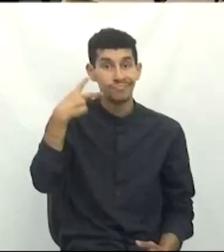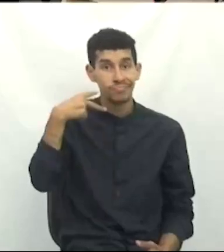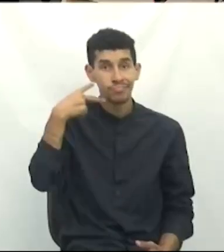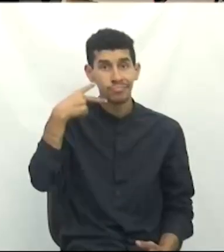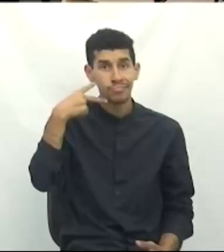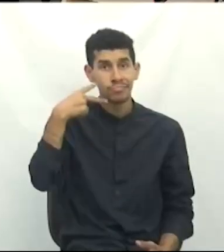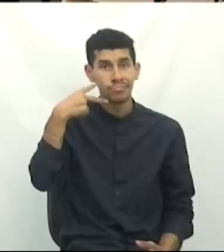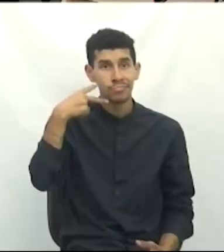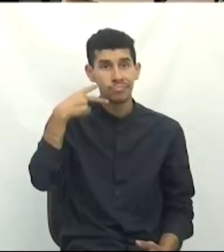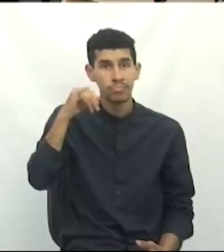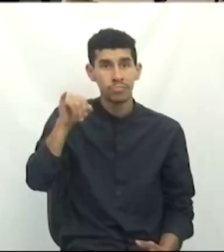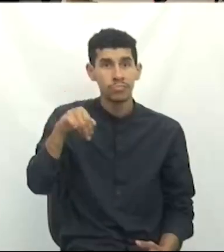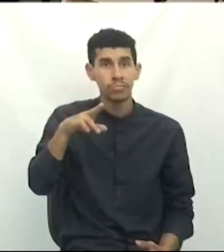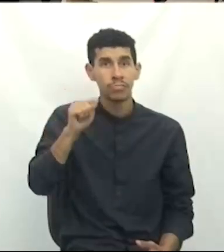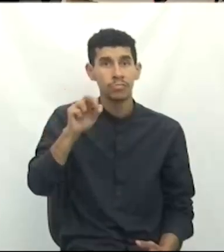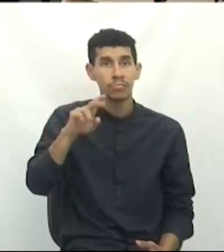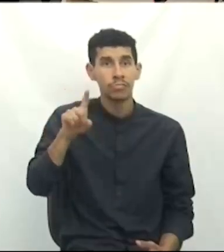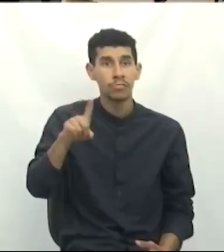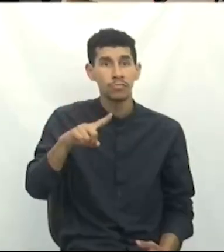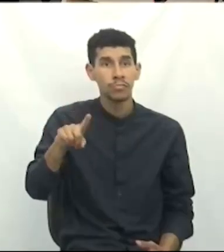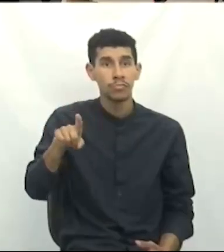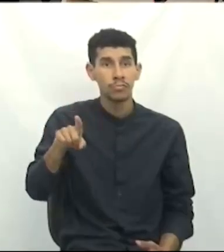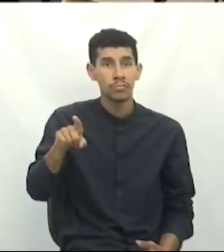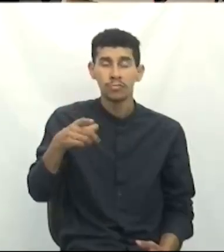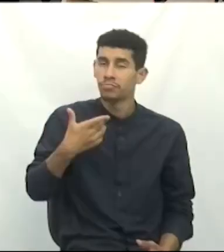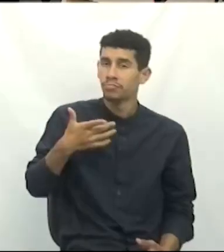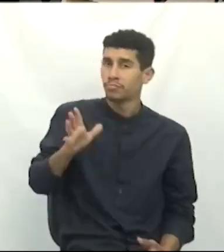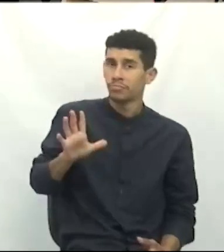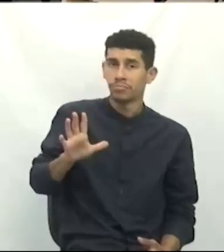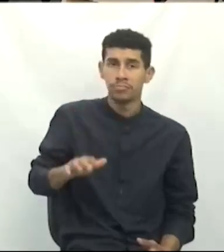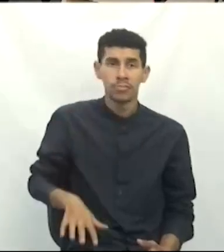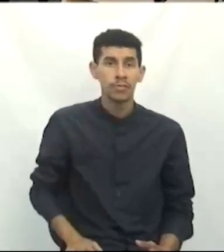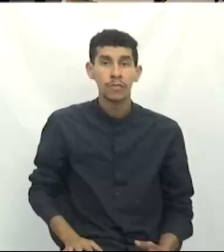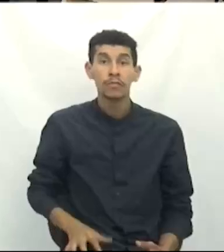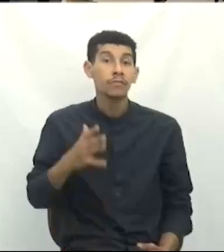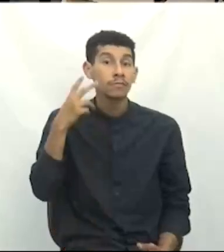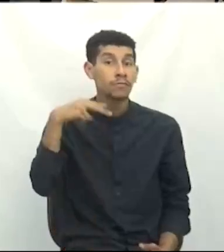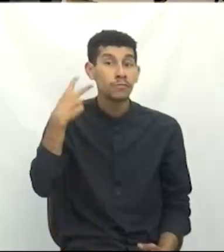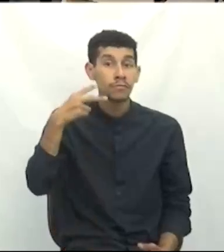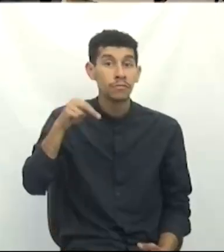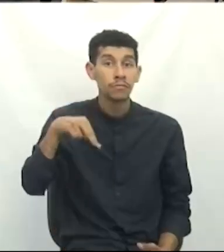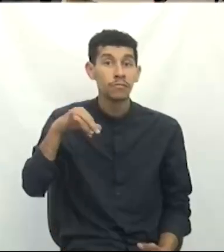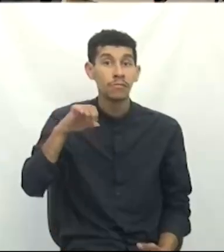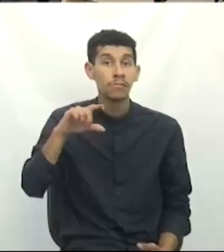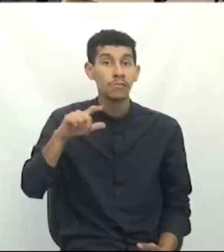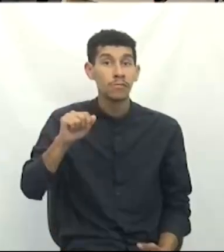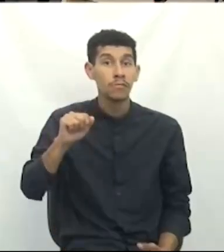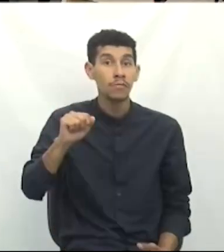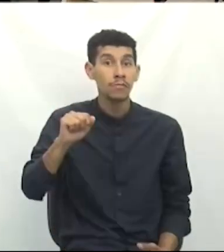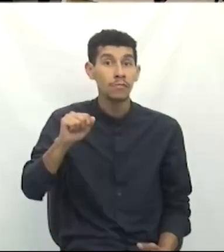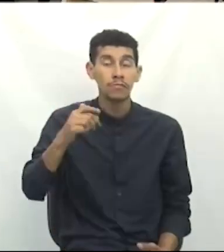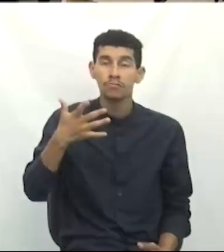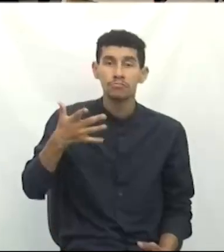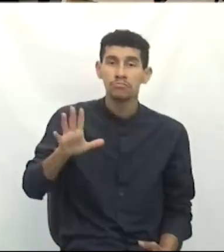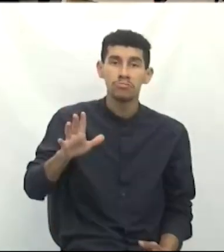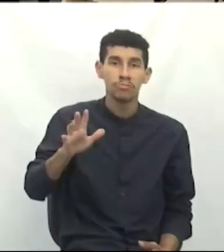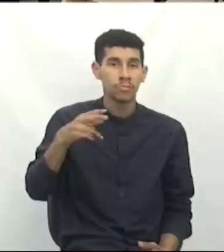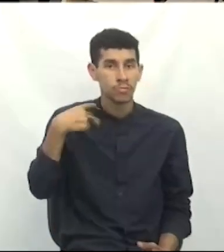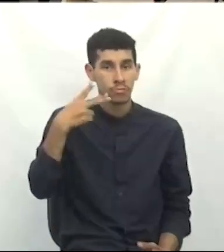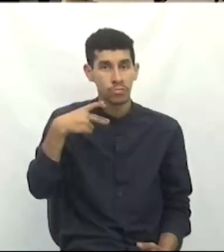palavra, vereador Juarez de Jesus, UPL, declina. Com a palavra, vereador Nicola Martins, UPL, declina.